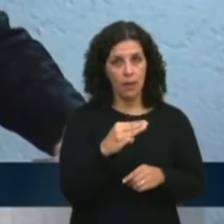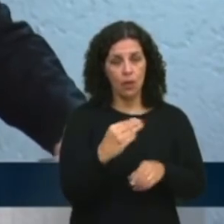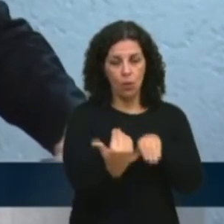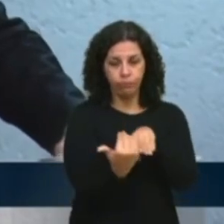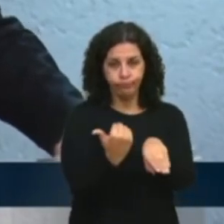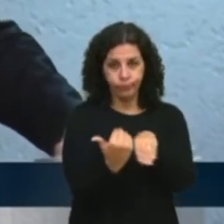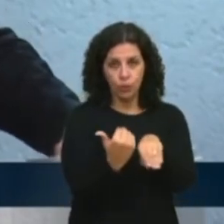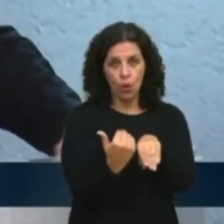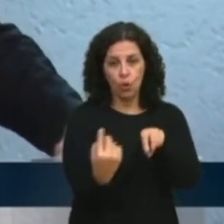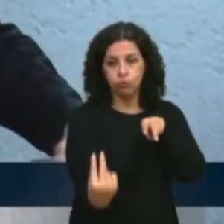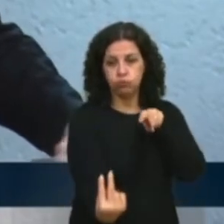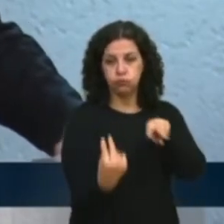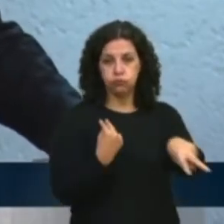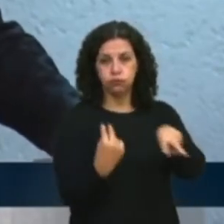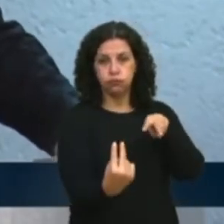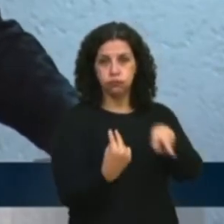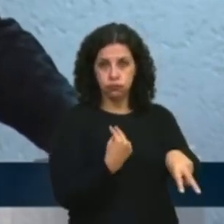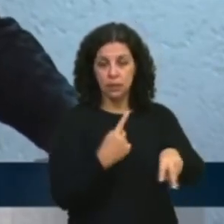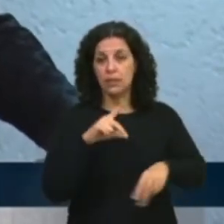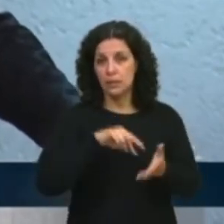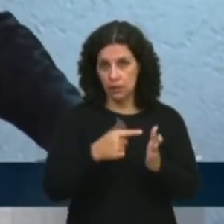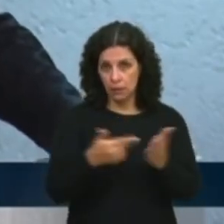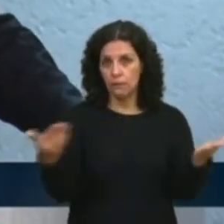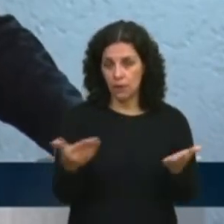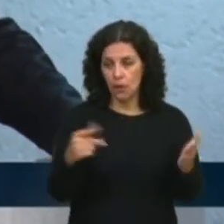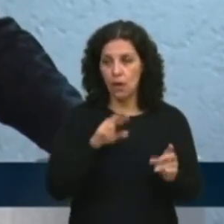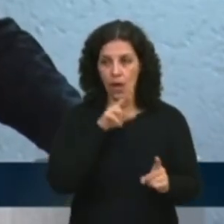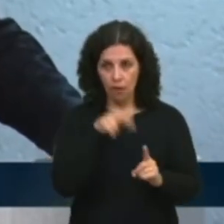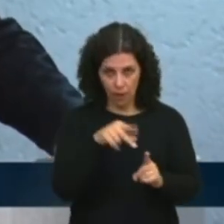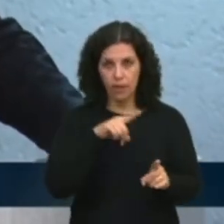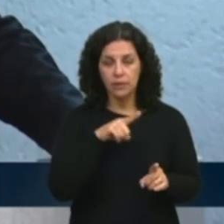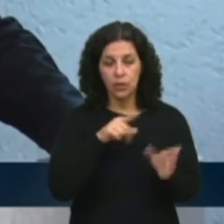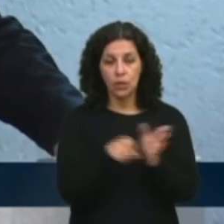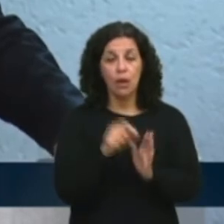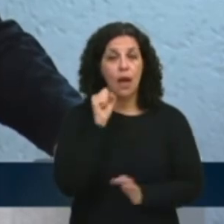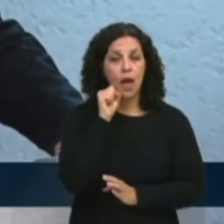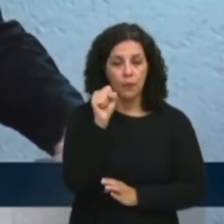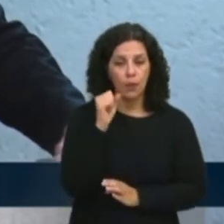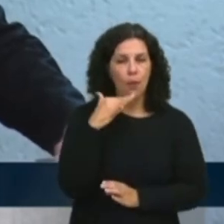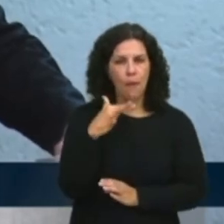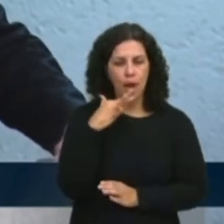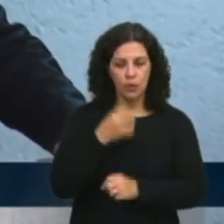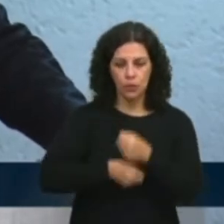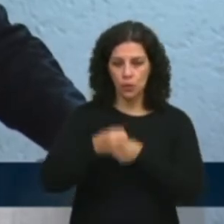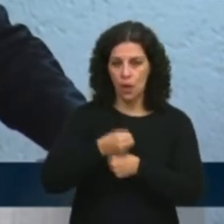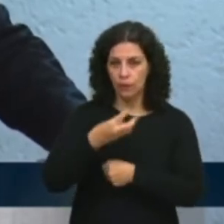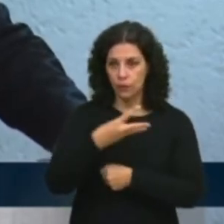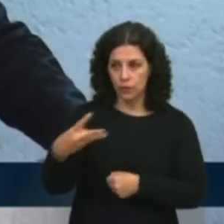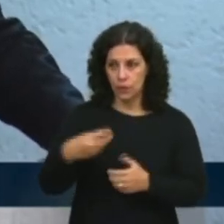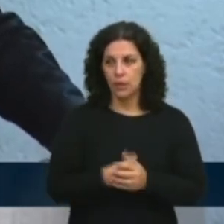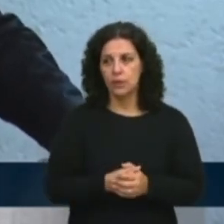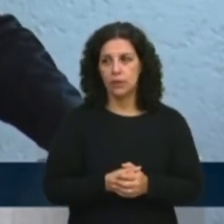pista dupla. Por pista dupla, por exemplo, na referência de abril, de março, melhor dizendo, de 2023,